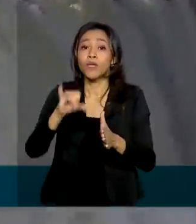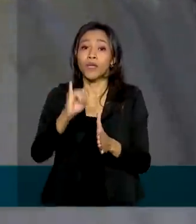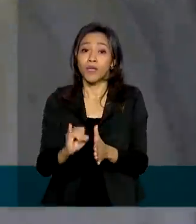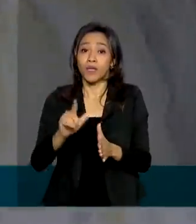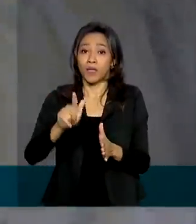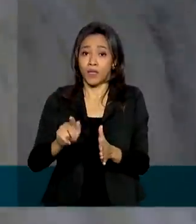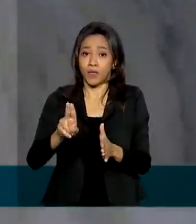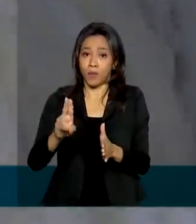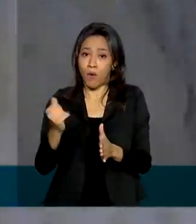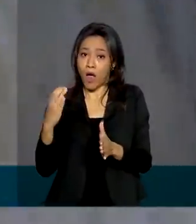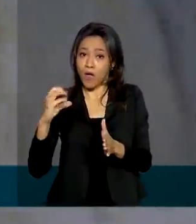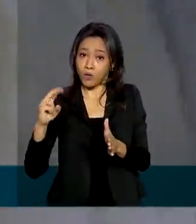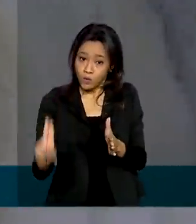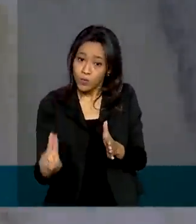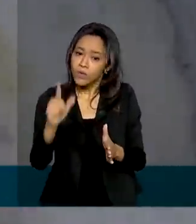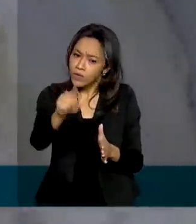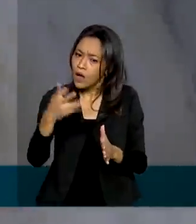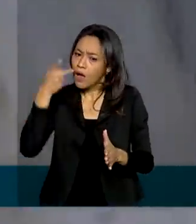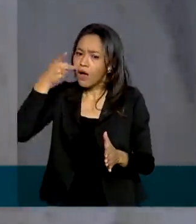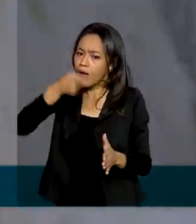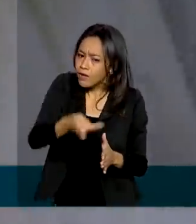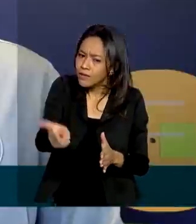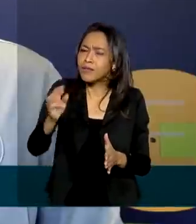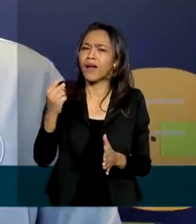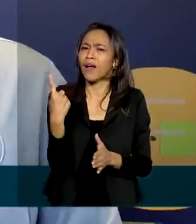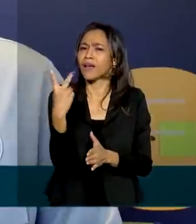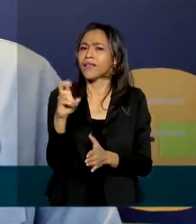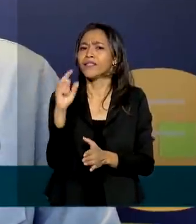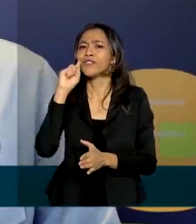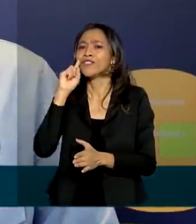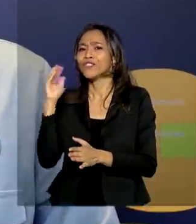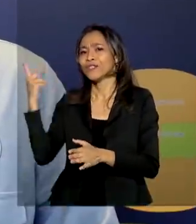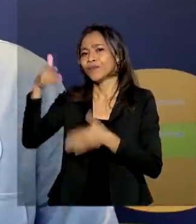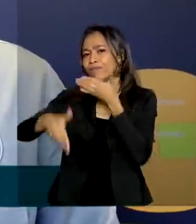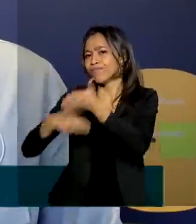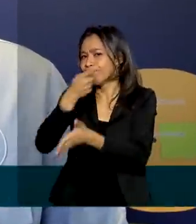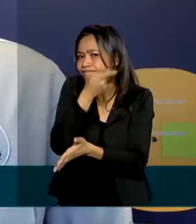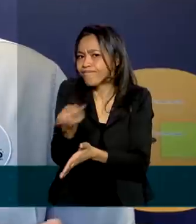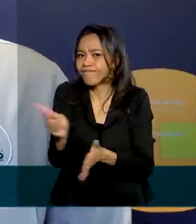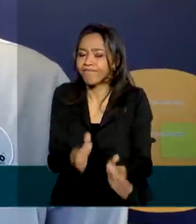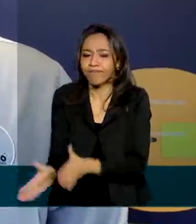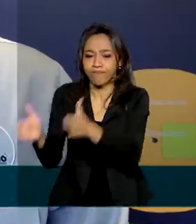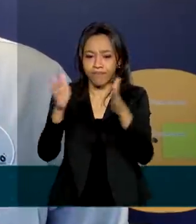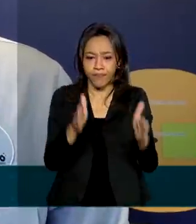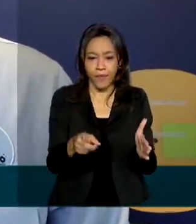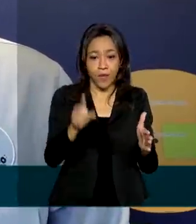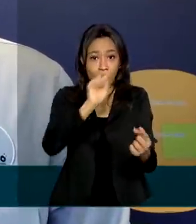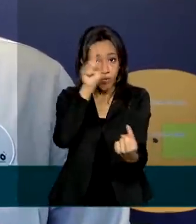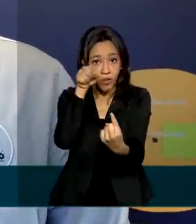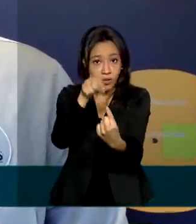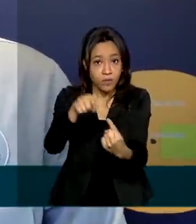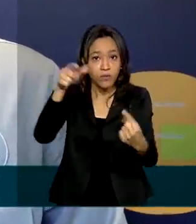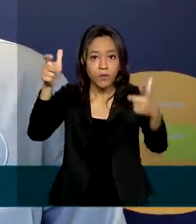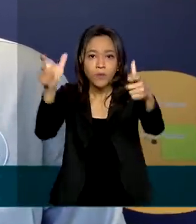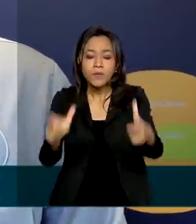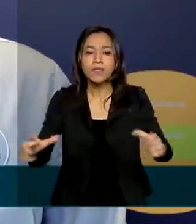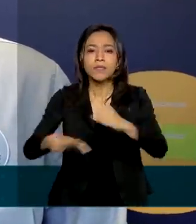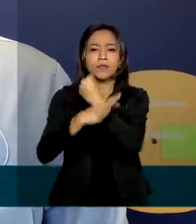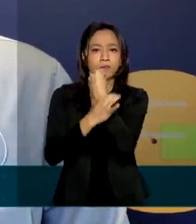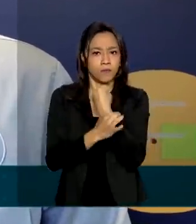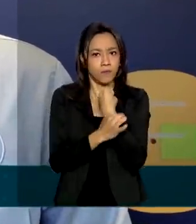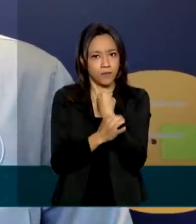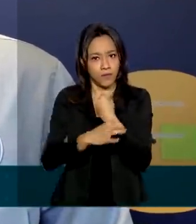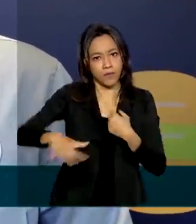Paraná, que já recebe visitantes há 15 dias. A ideia é proporcionar um ambiente seguro para as pessoas poderem